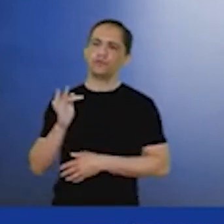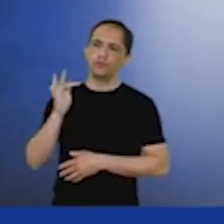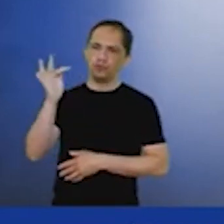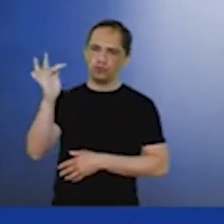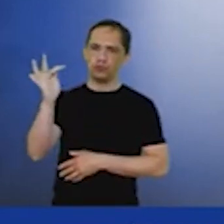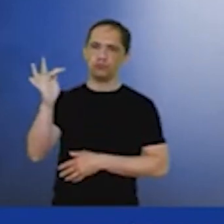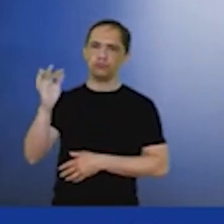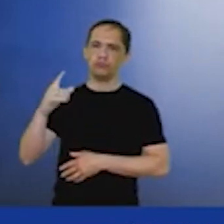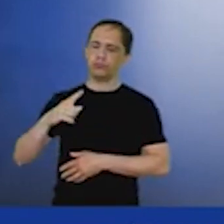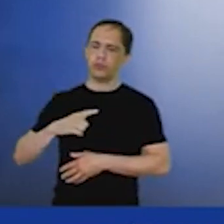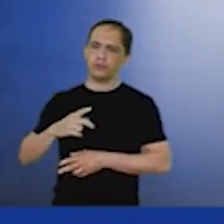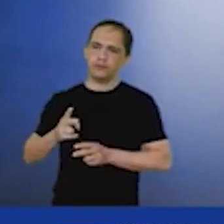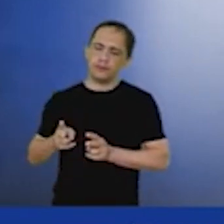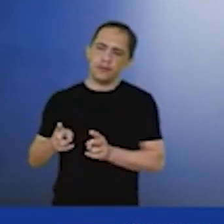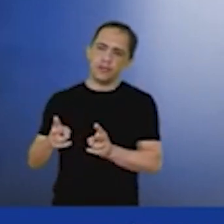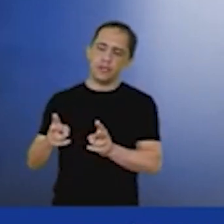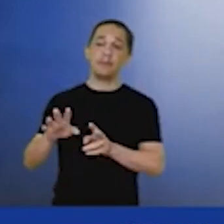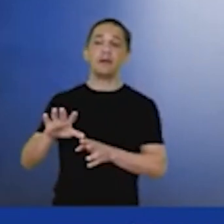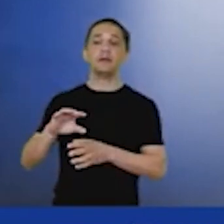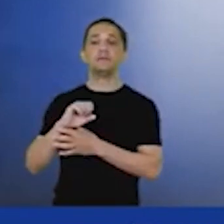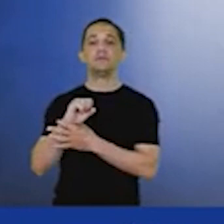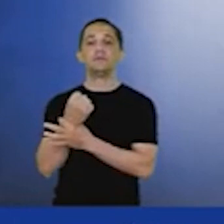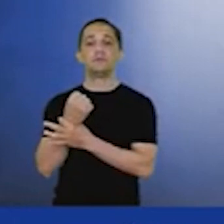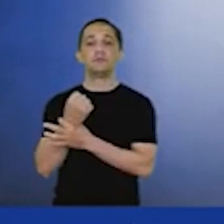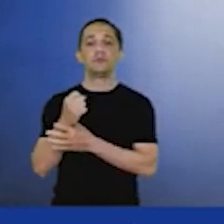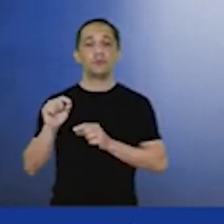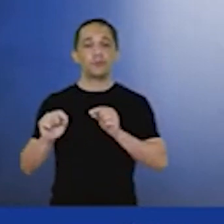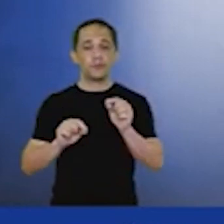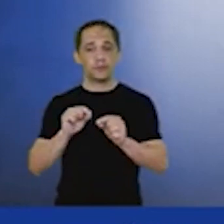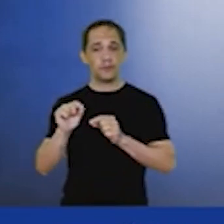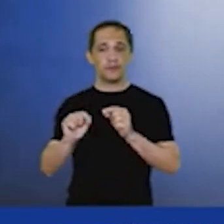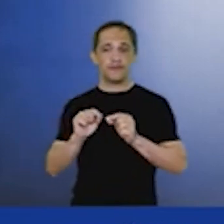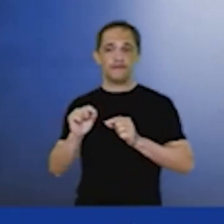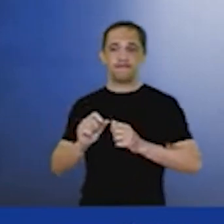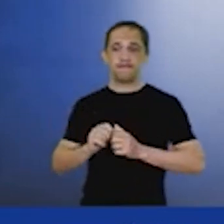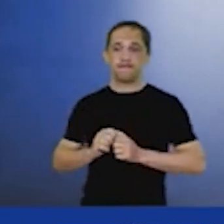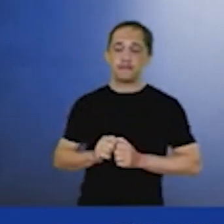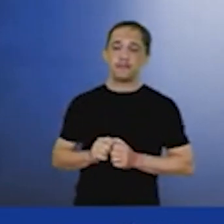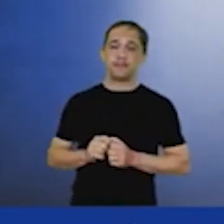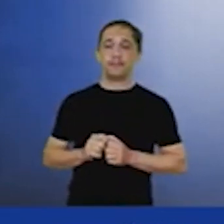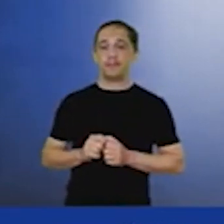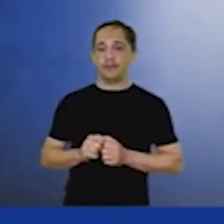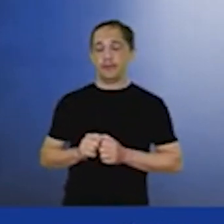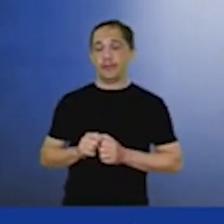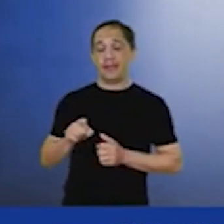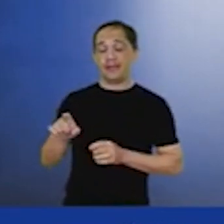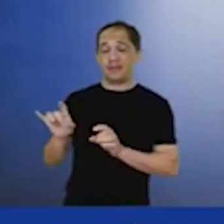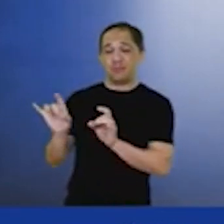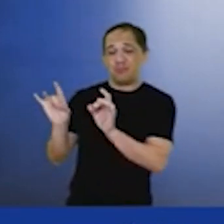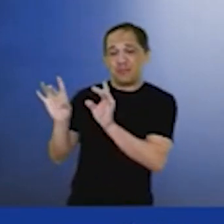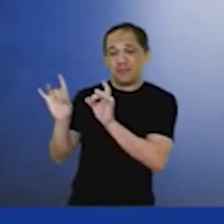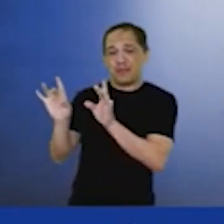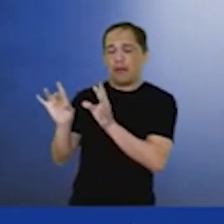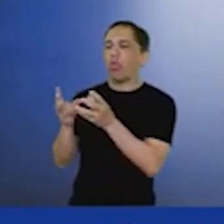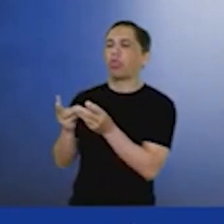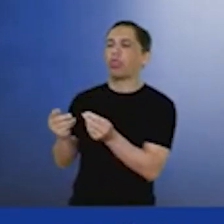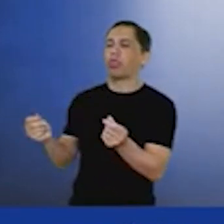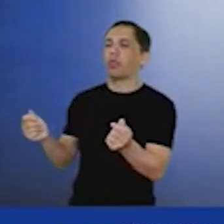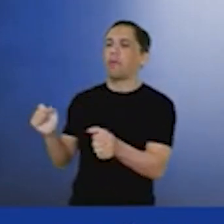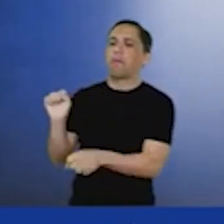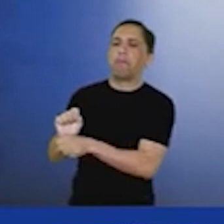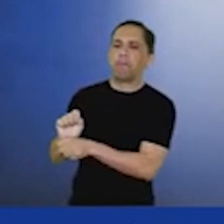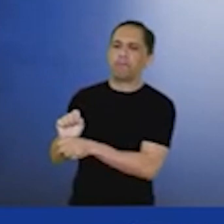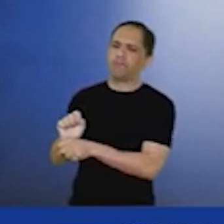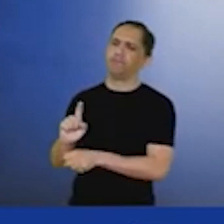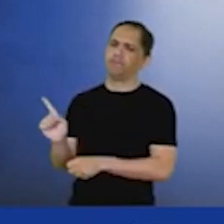tem que garantir que não se mate a galinha dos ovos de ouro a indústria petróleo e gás fornece